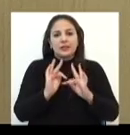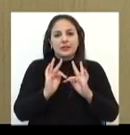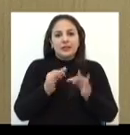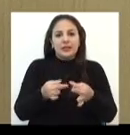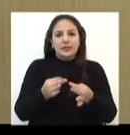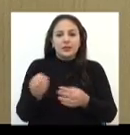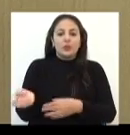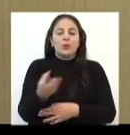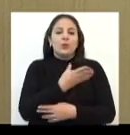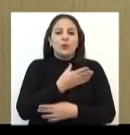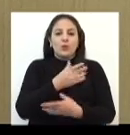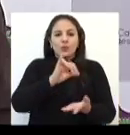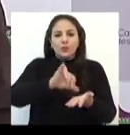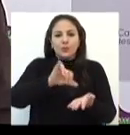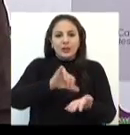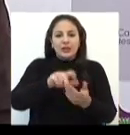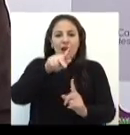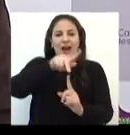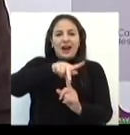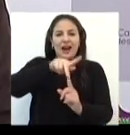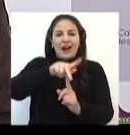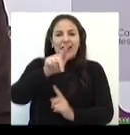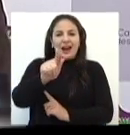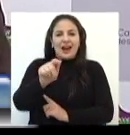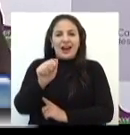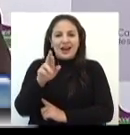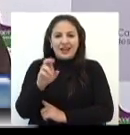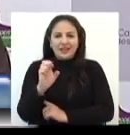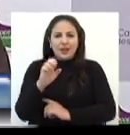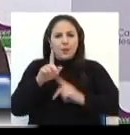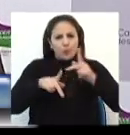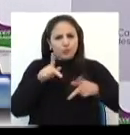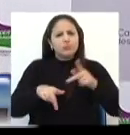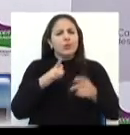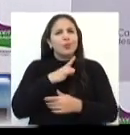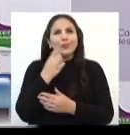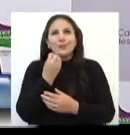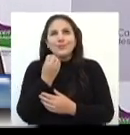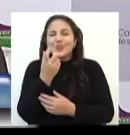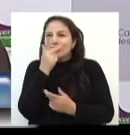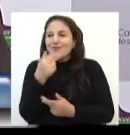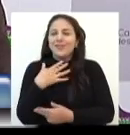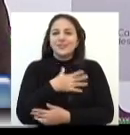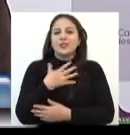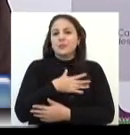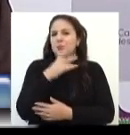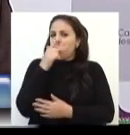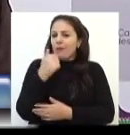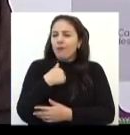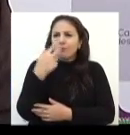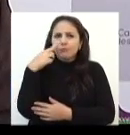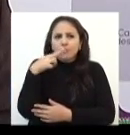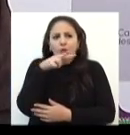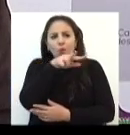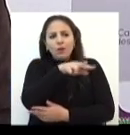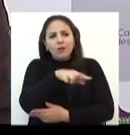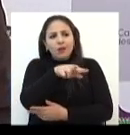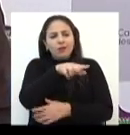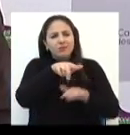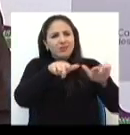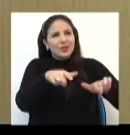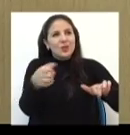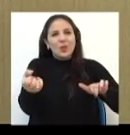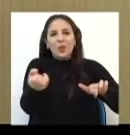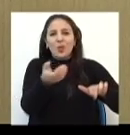ao novo Parque da Gare. Tenho certeza que a população vai ter o mesmo sentimento que eu tive, de visualizar